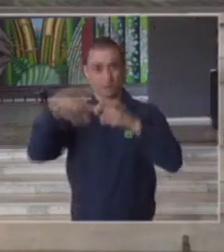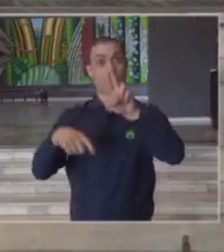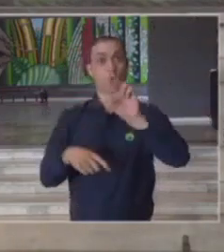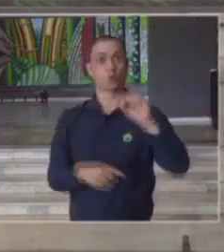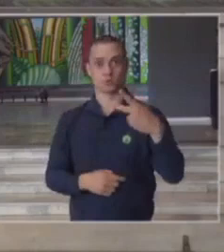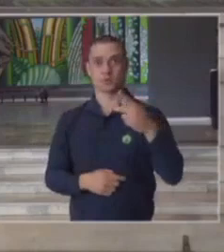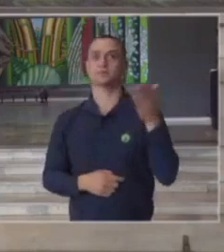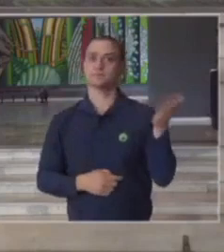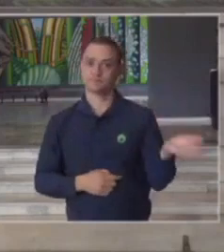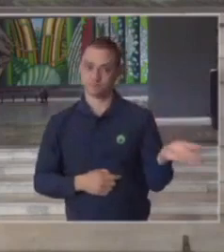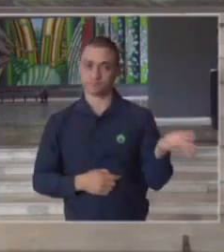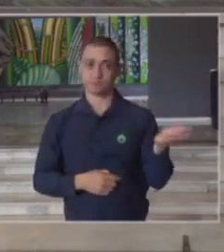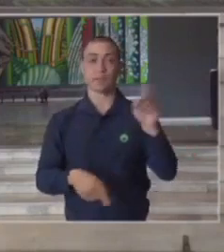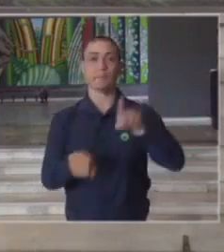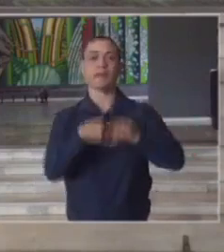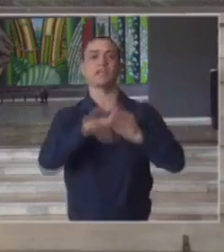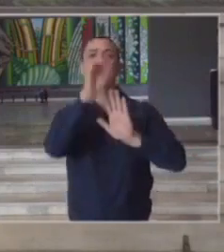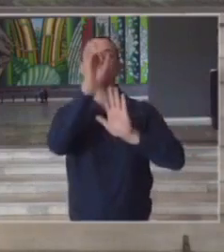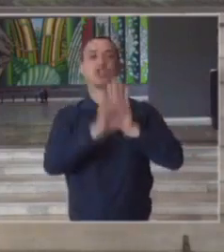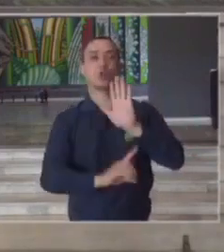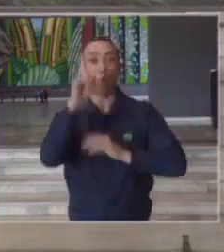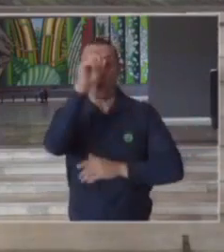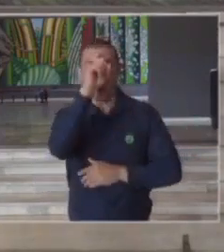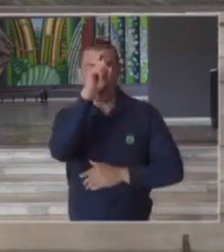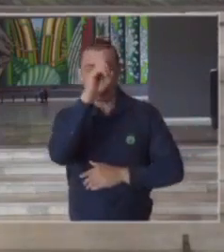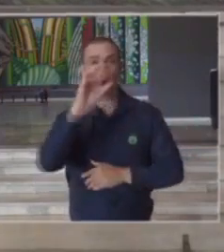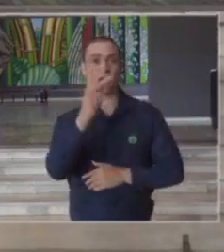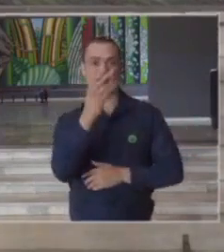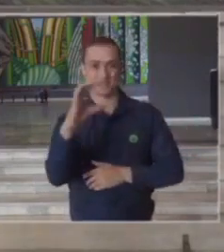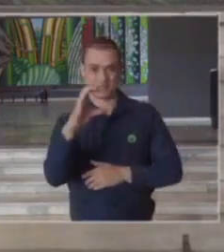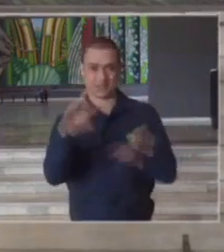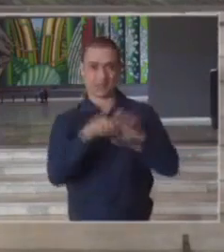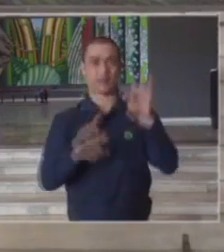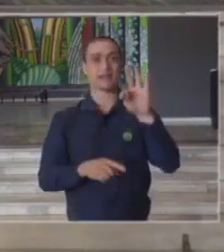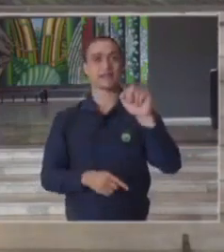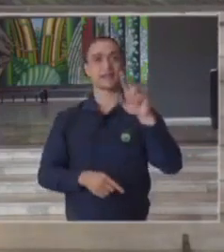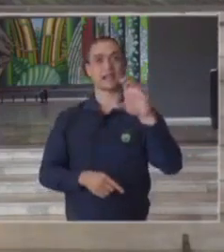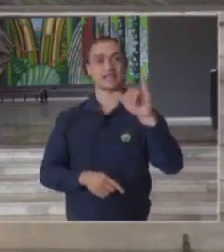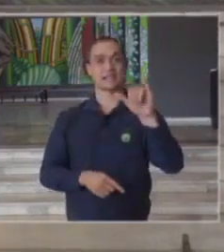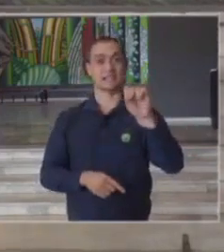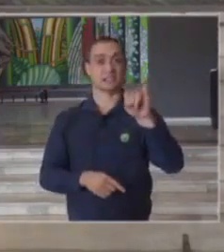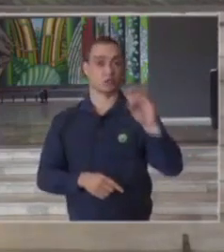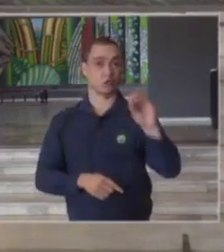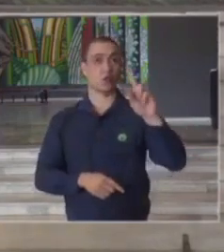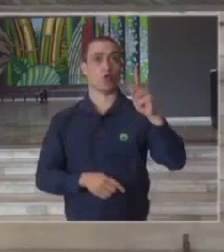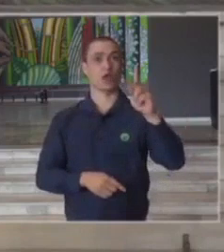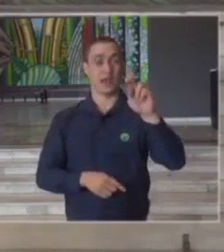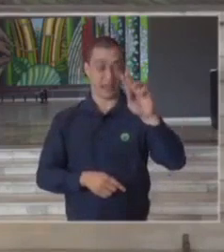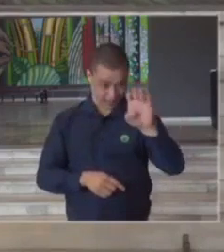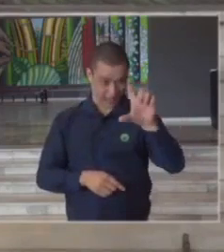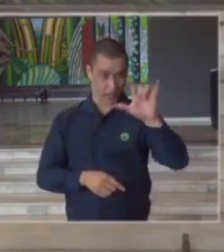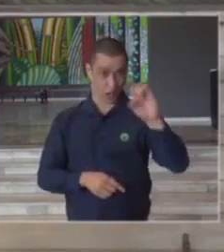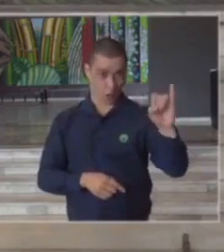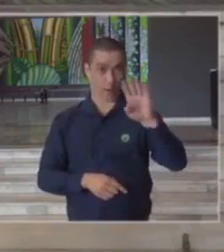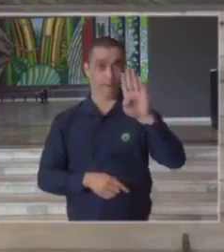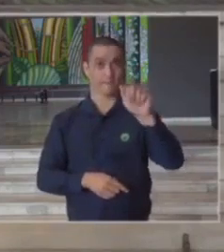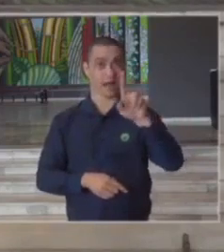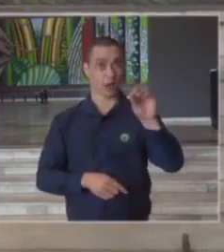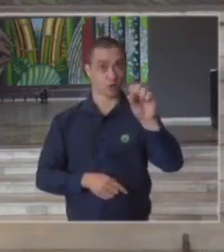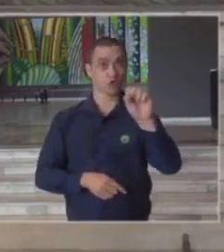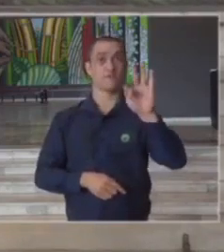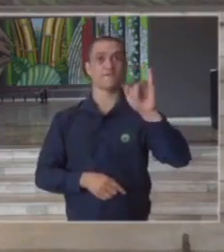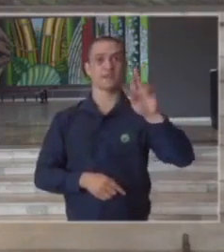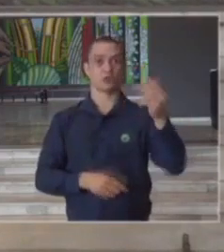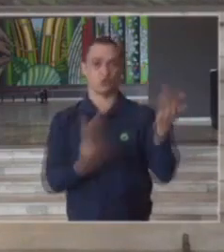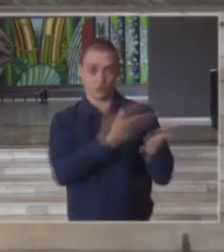Paulo e diretor também do hospital das clínicas o Tarcísio Eloy de Barros Filho e a Heloísa